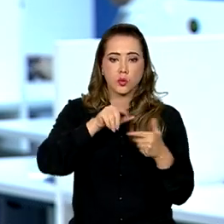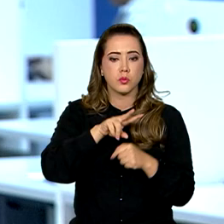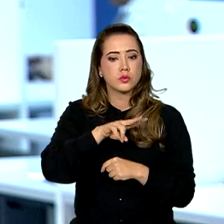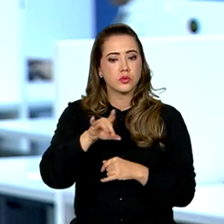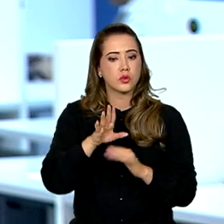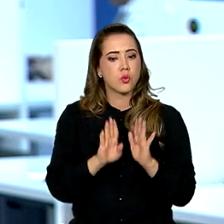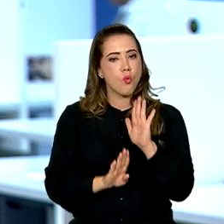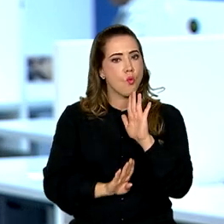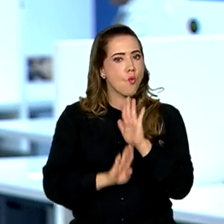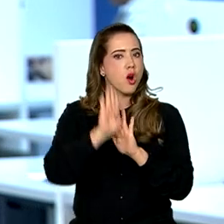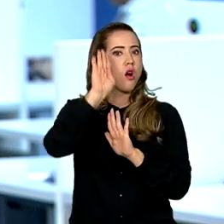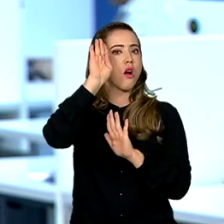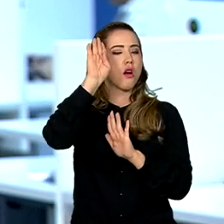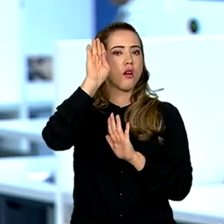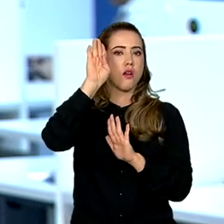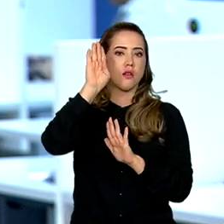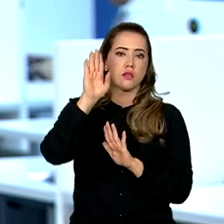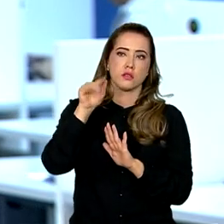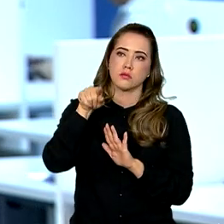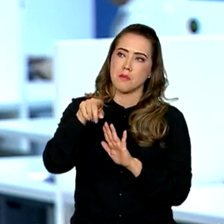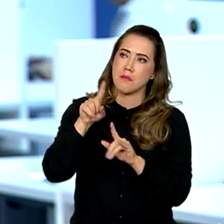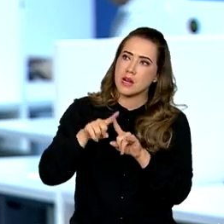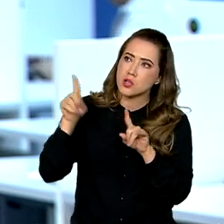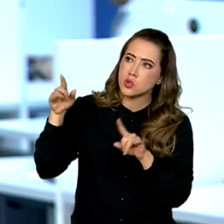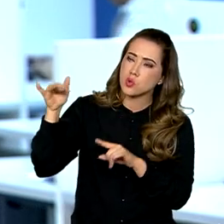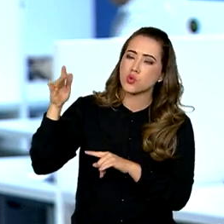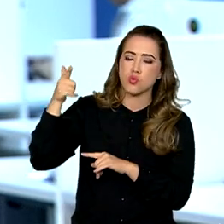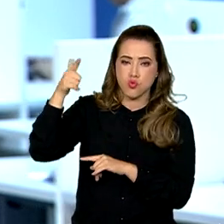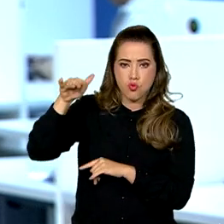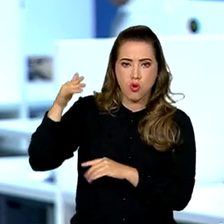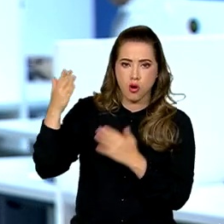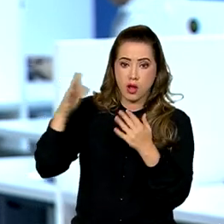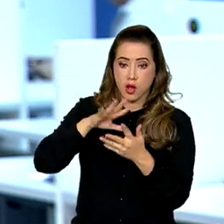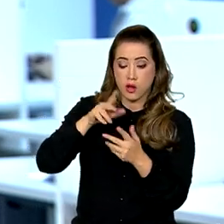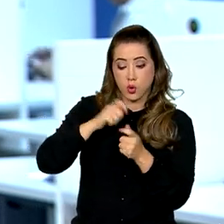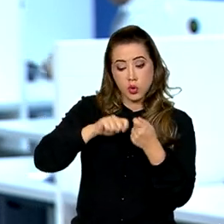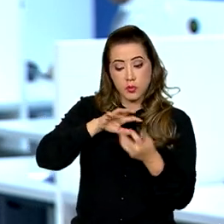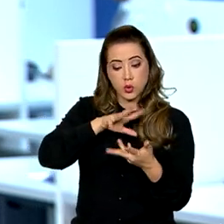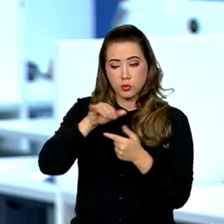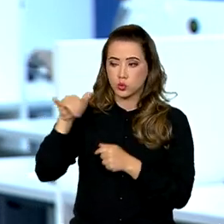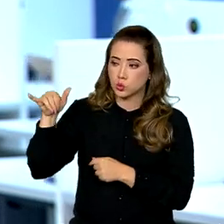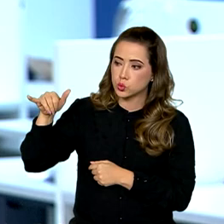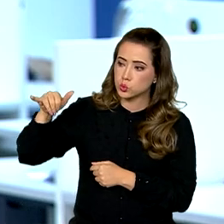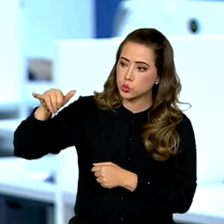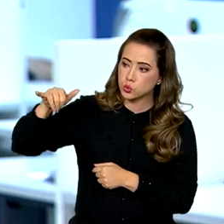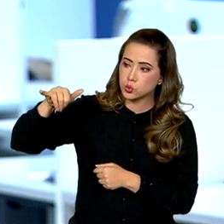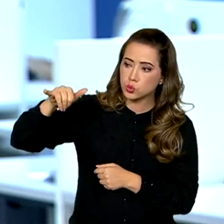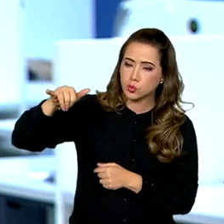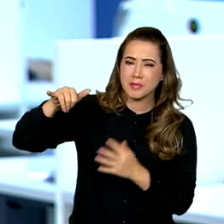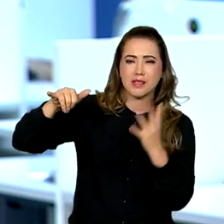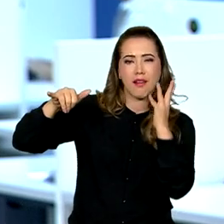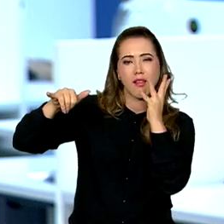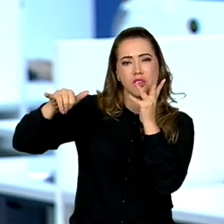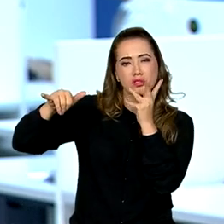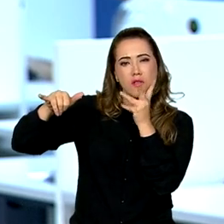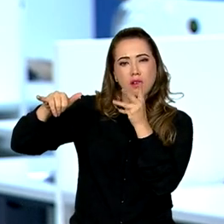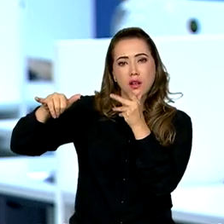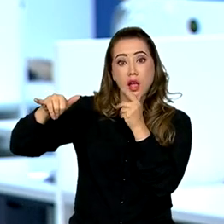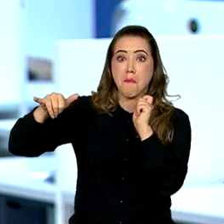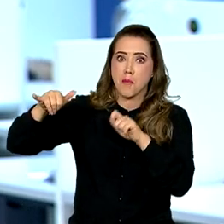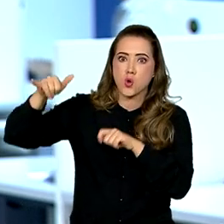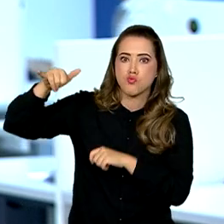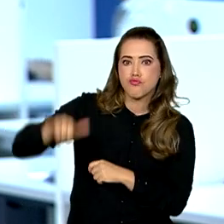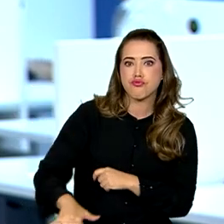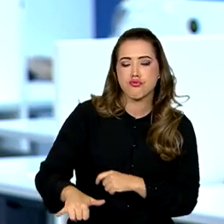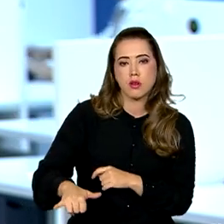como um avião, perdendo velocidade, que pode até cair justamente por falta de velocidade. E aí, esses pouco mais que 2